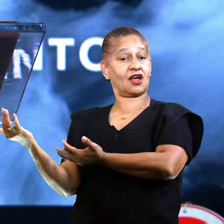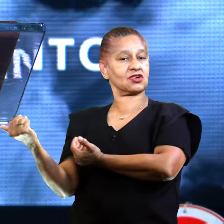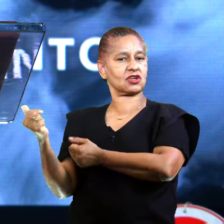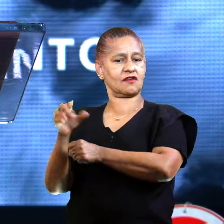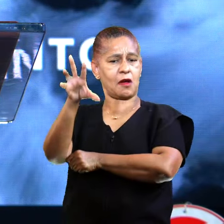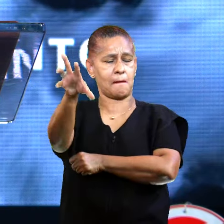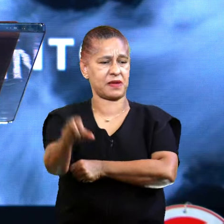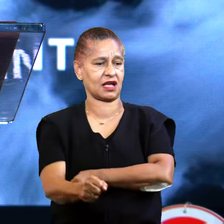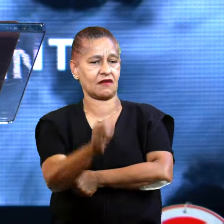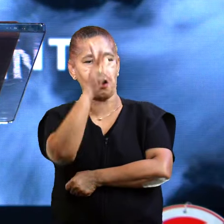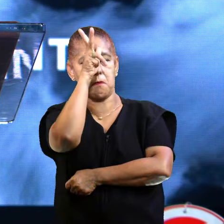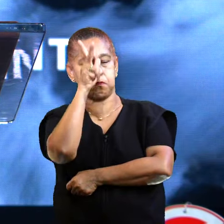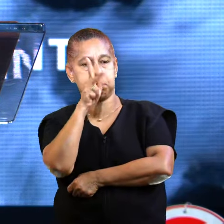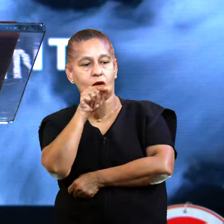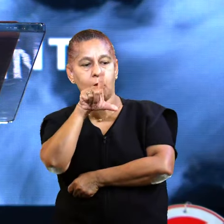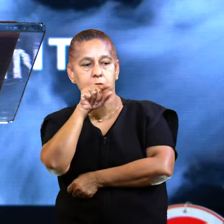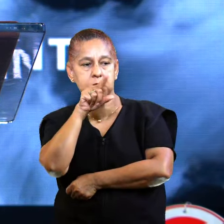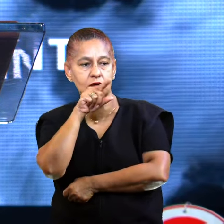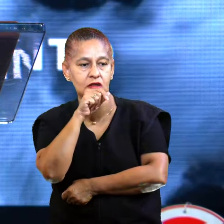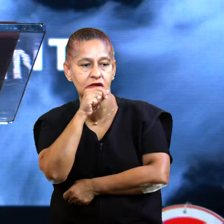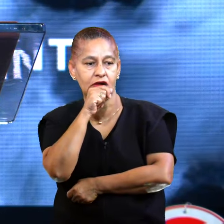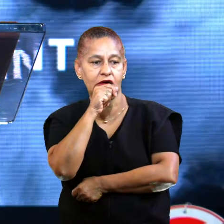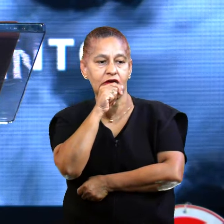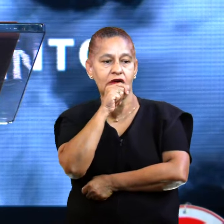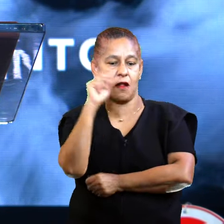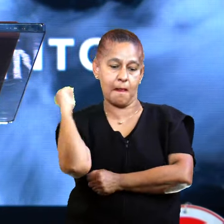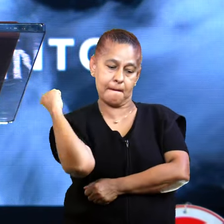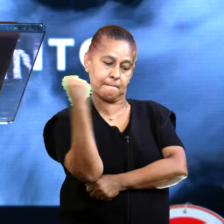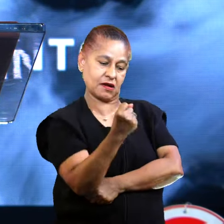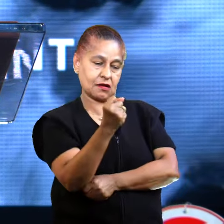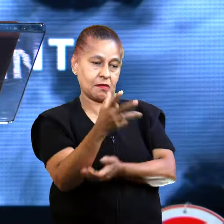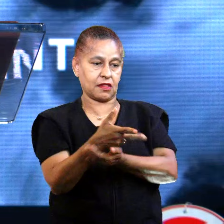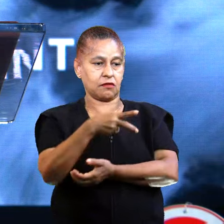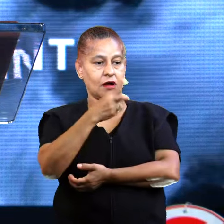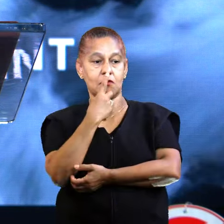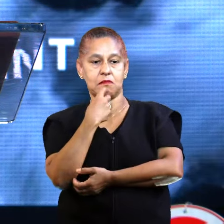as galinhas e os patos e bebendo o sangue daqueles animais.